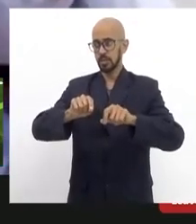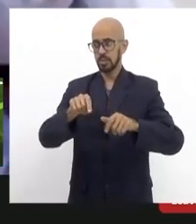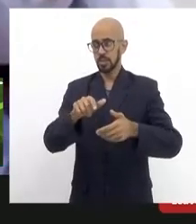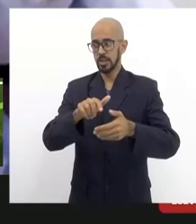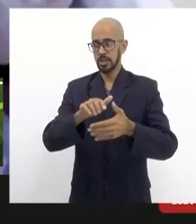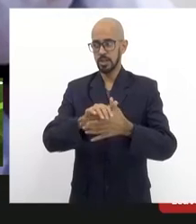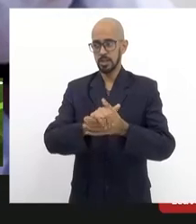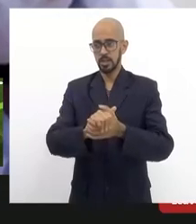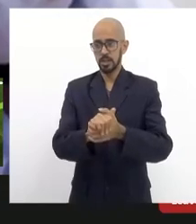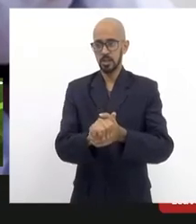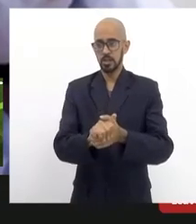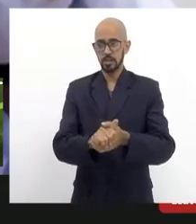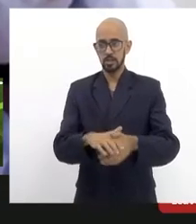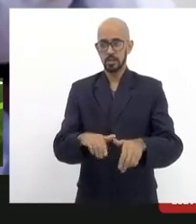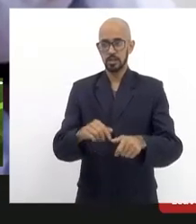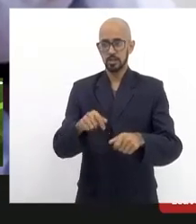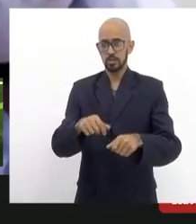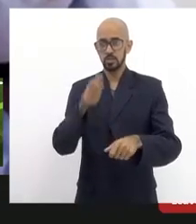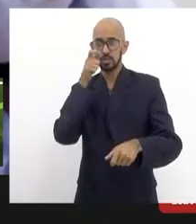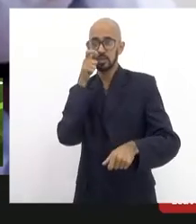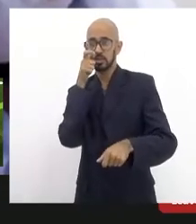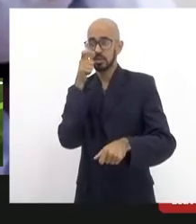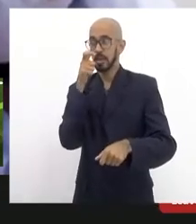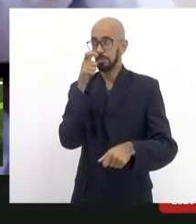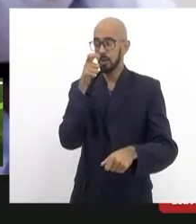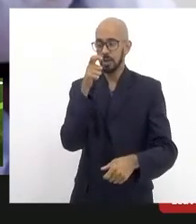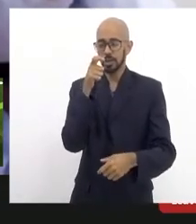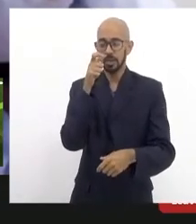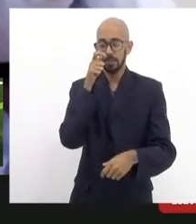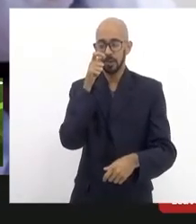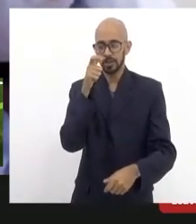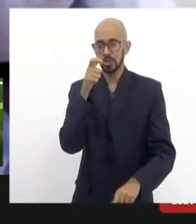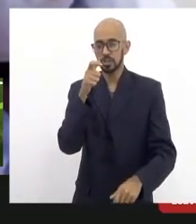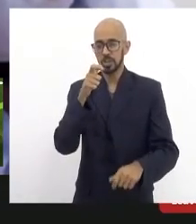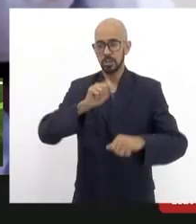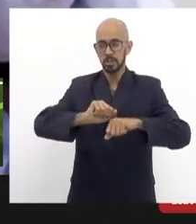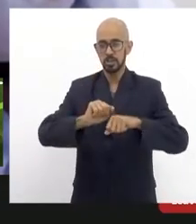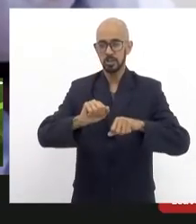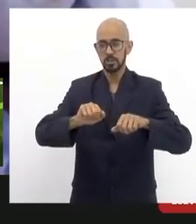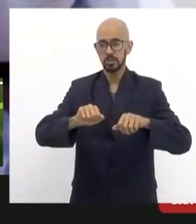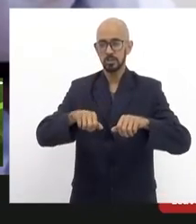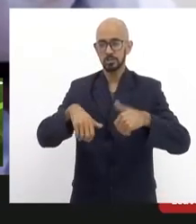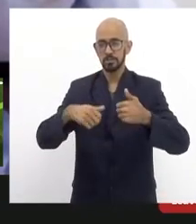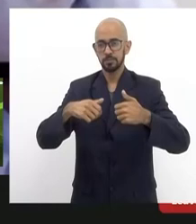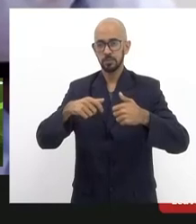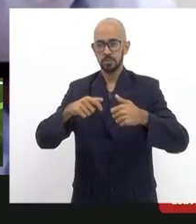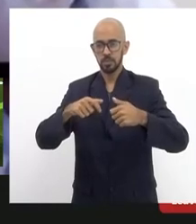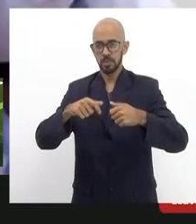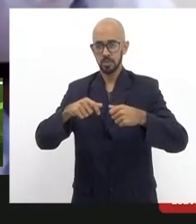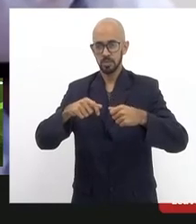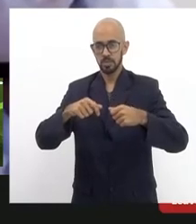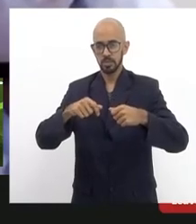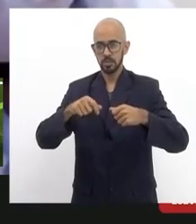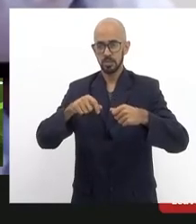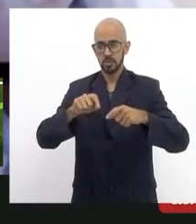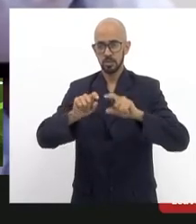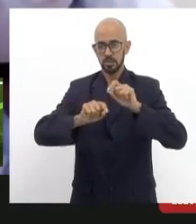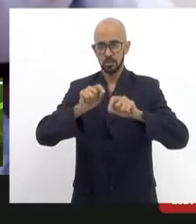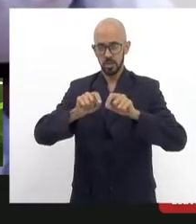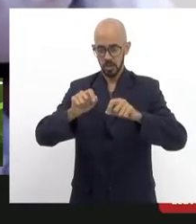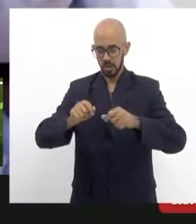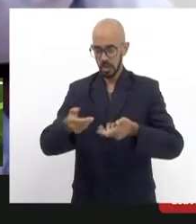de interesse ou do interesse de interesse funcional digamos atender os